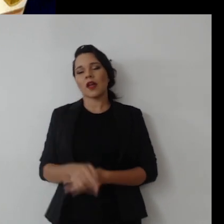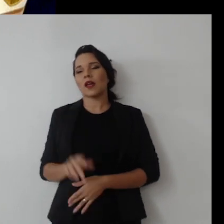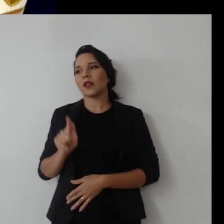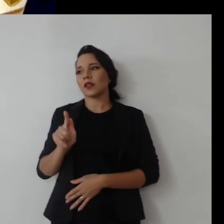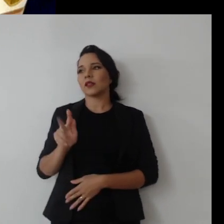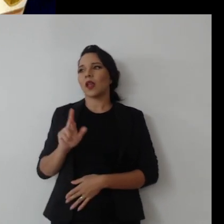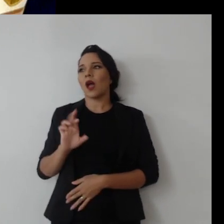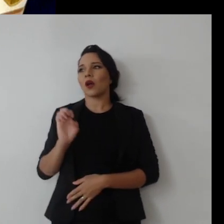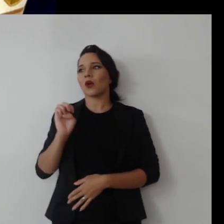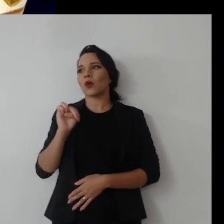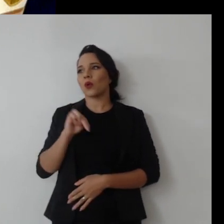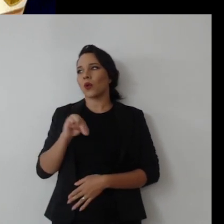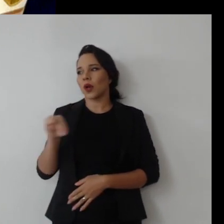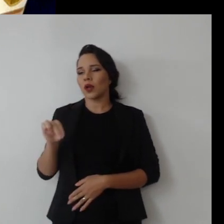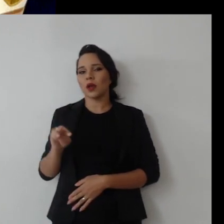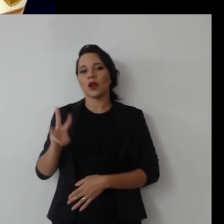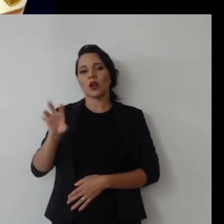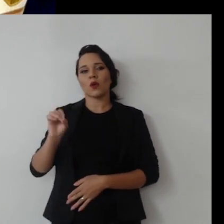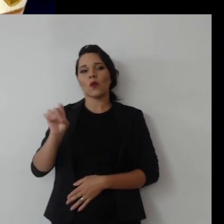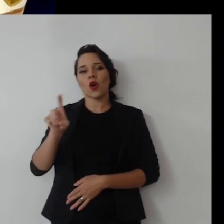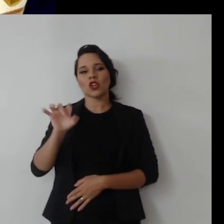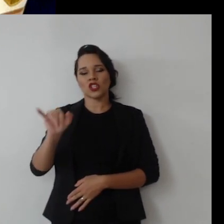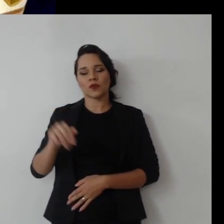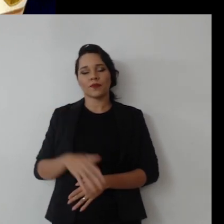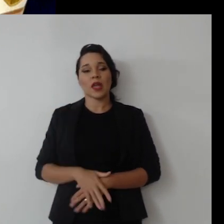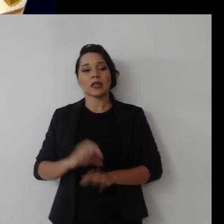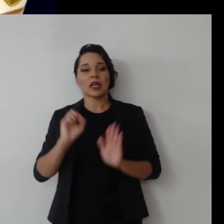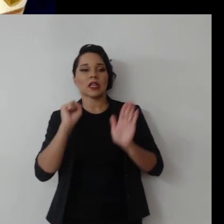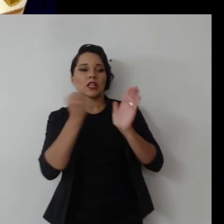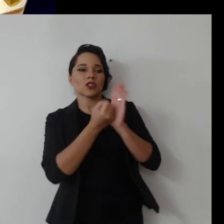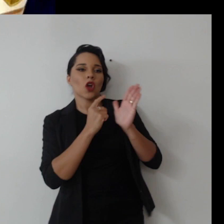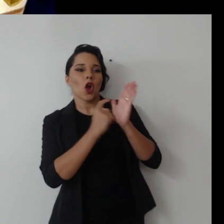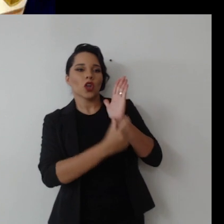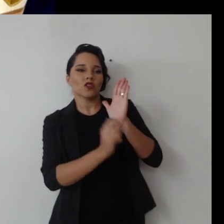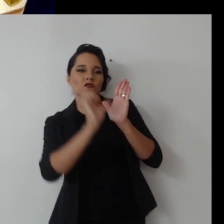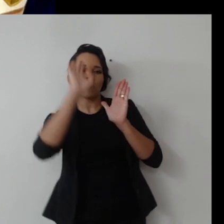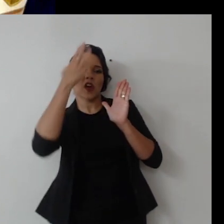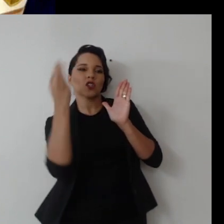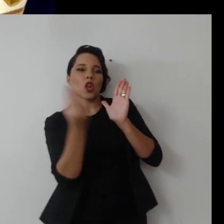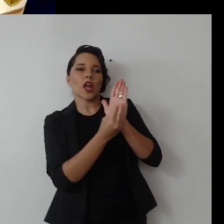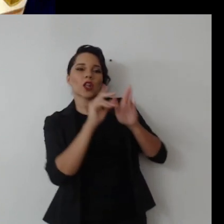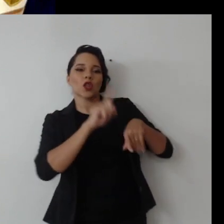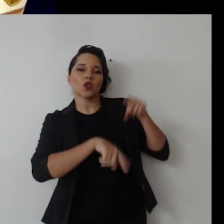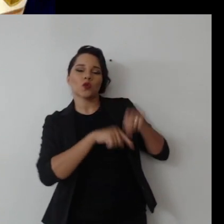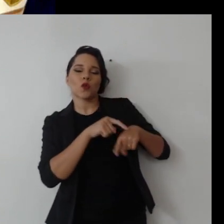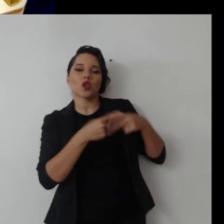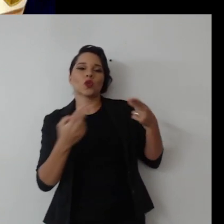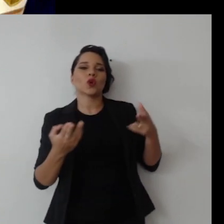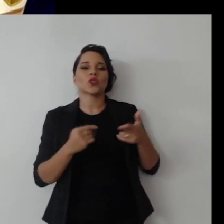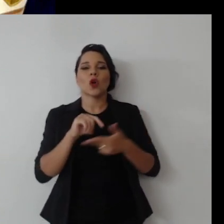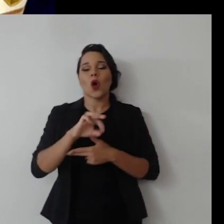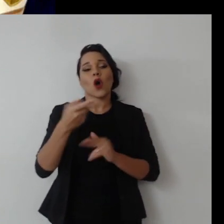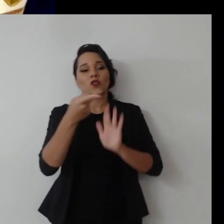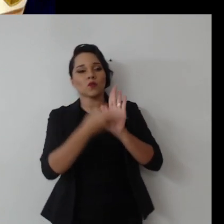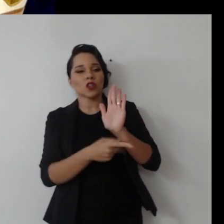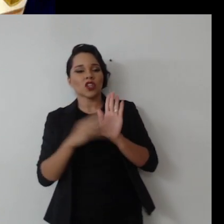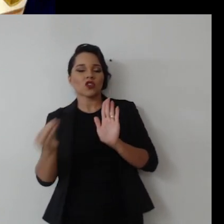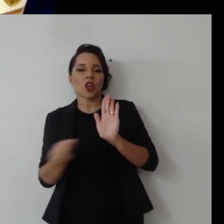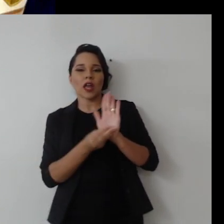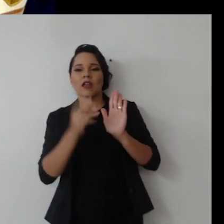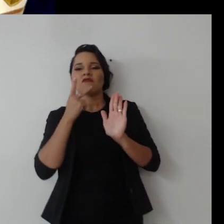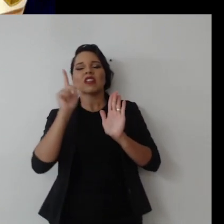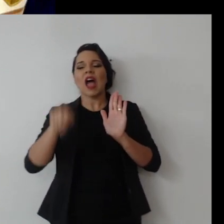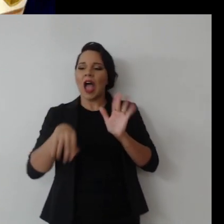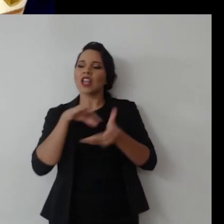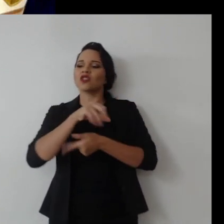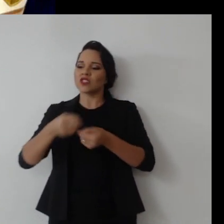greenwashing. Greenwashing são aqueles rótulos falsos colocados nos produtos ou nos seus projetos também,